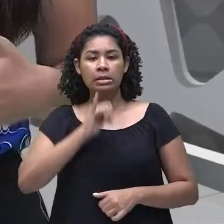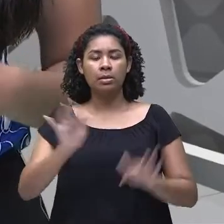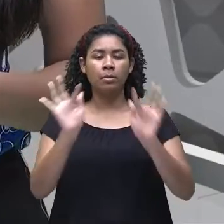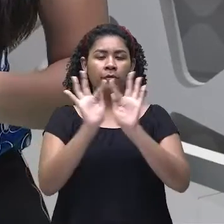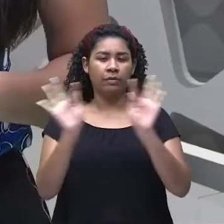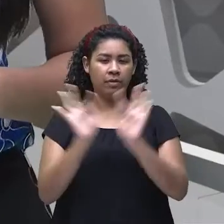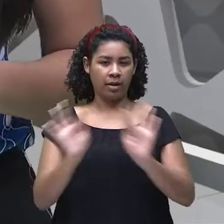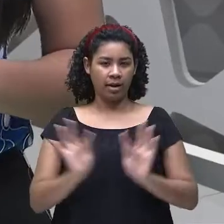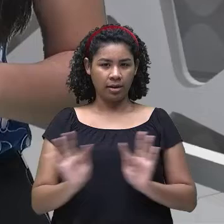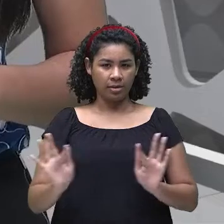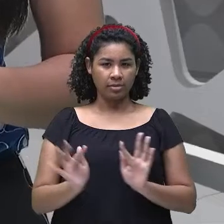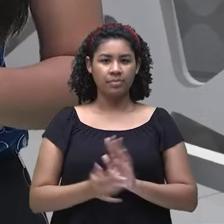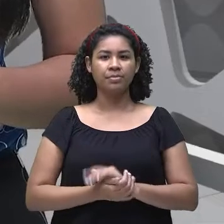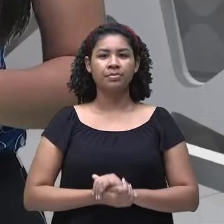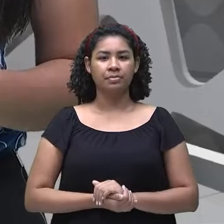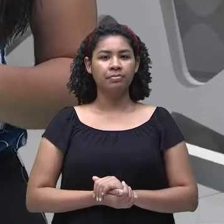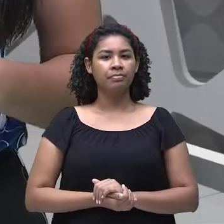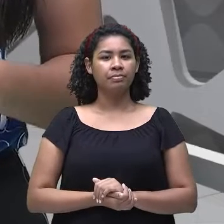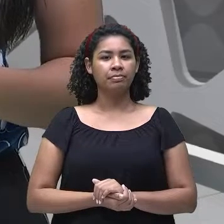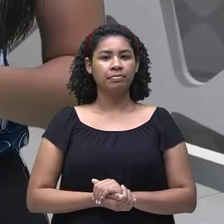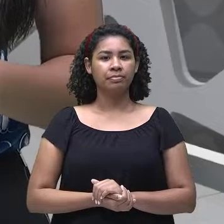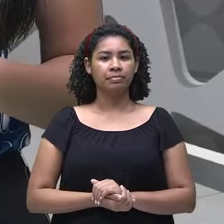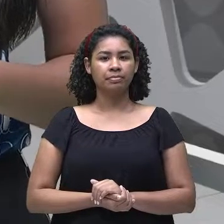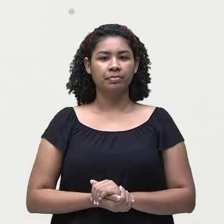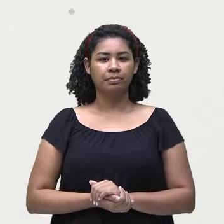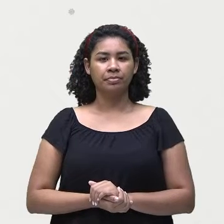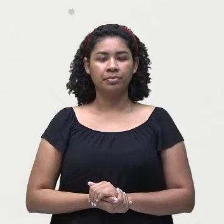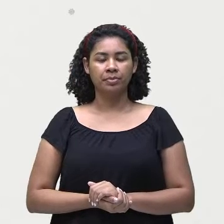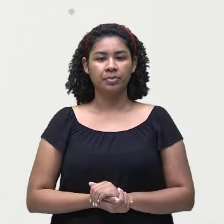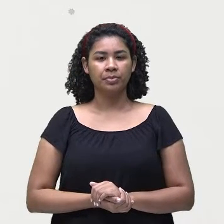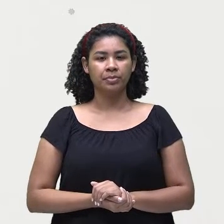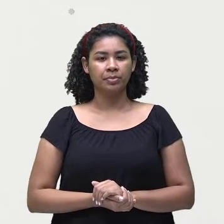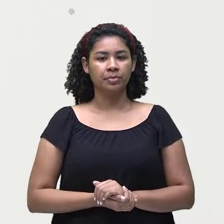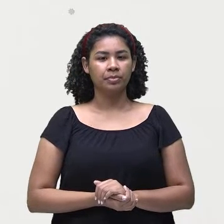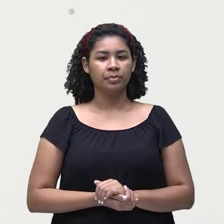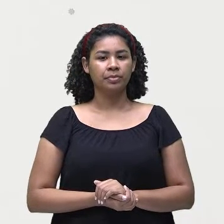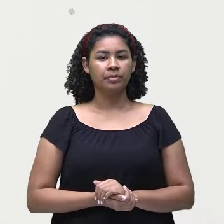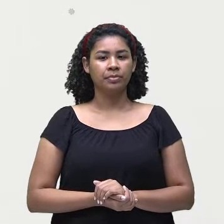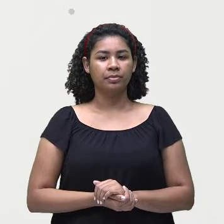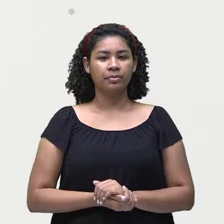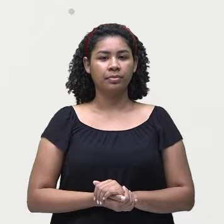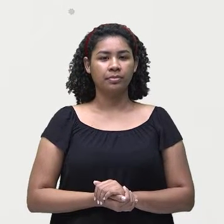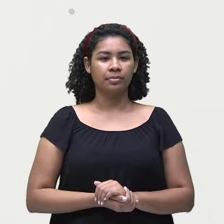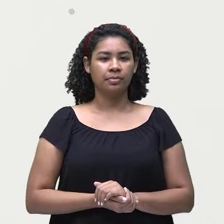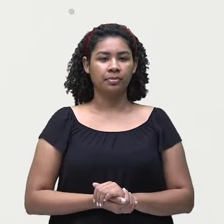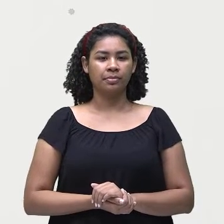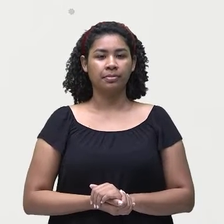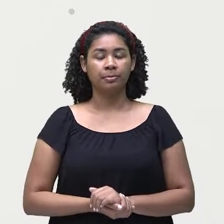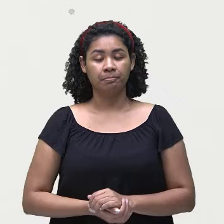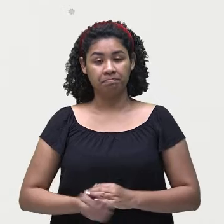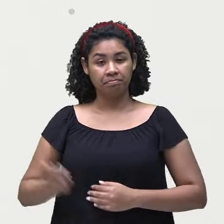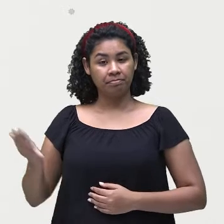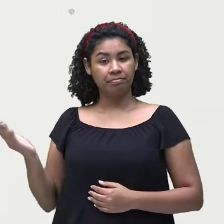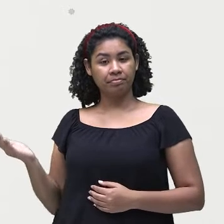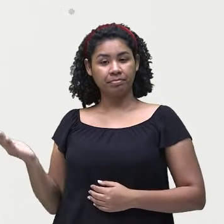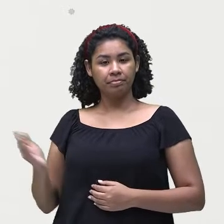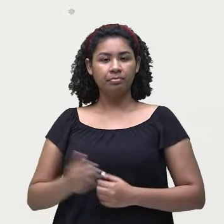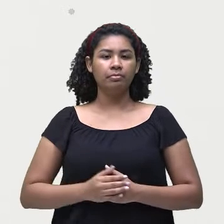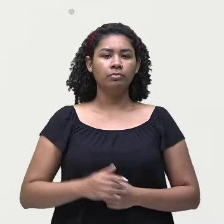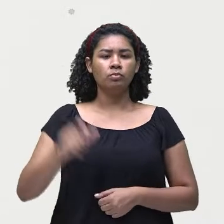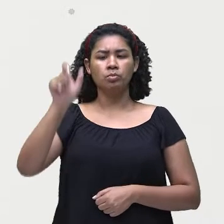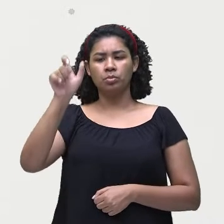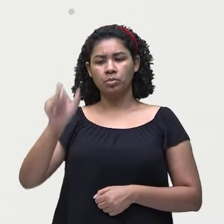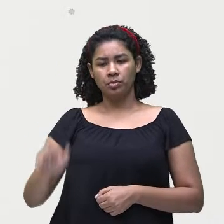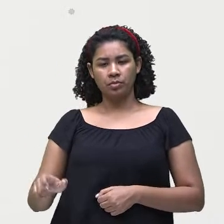revisando aí essa forma negativa. Let's go! Então, olha só. Aqui a gente tem uma personagem,